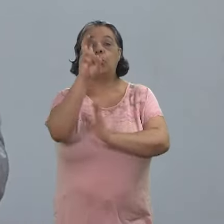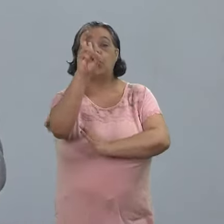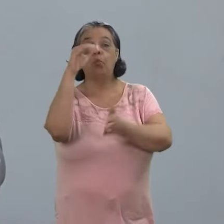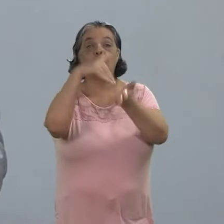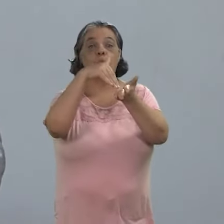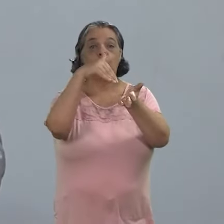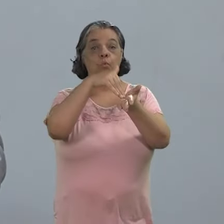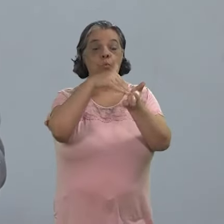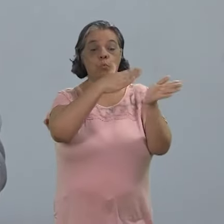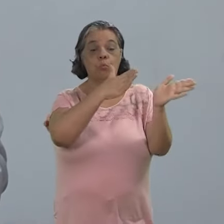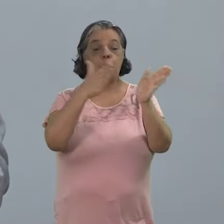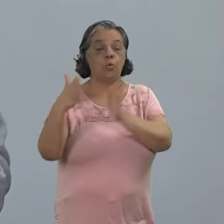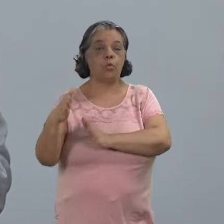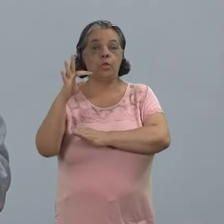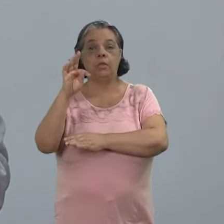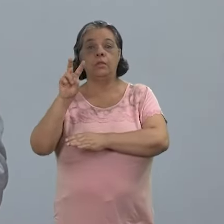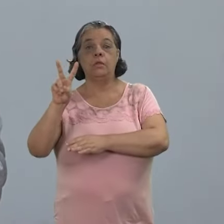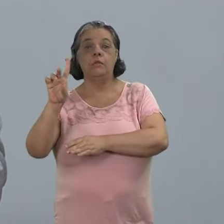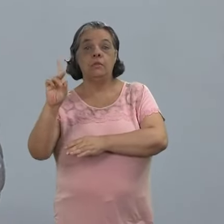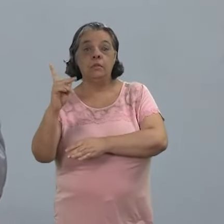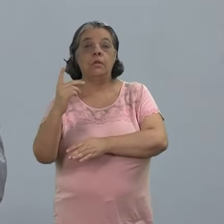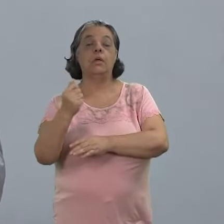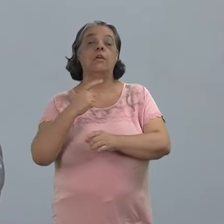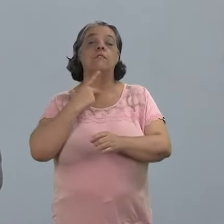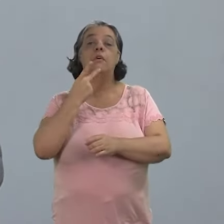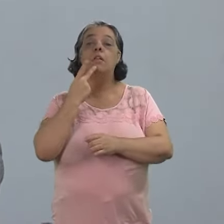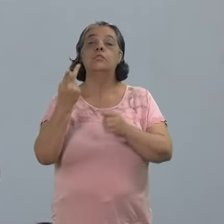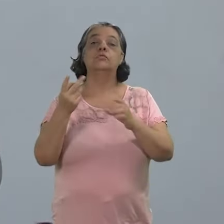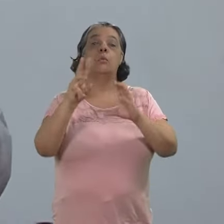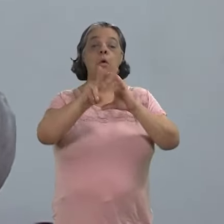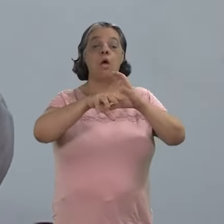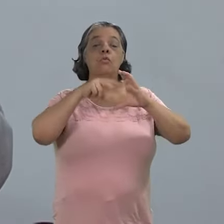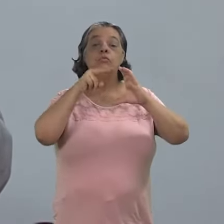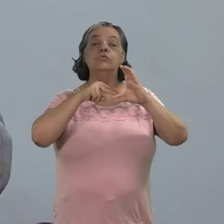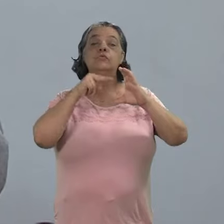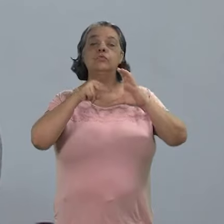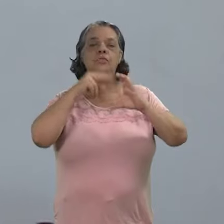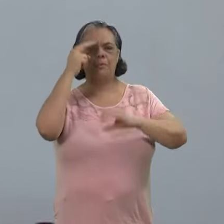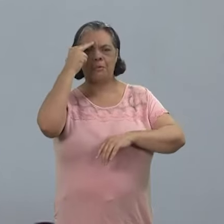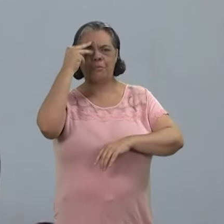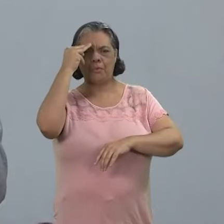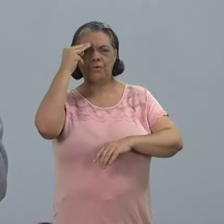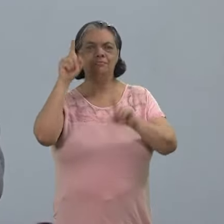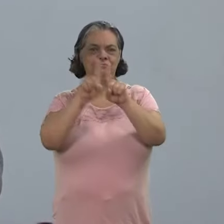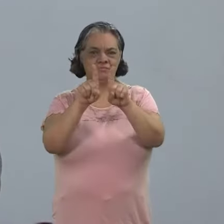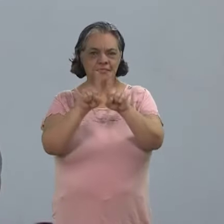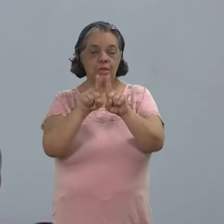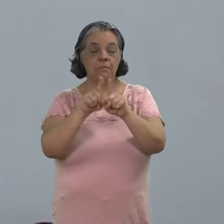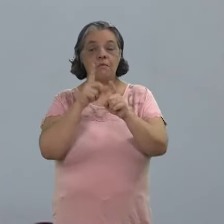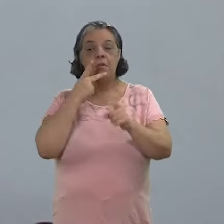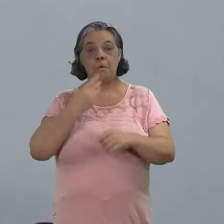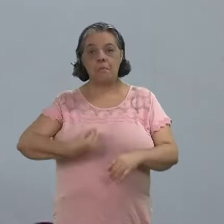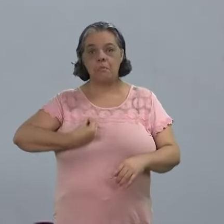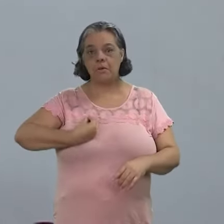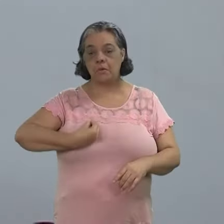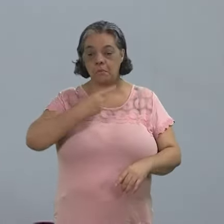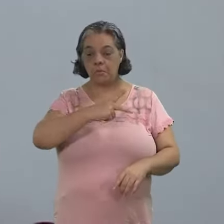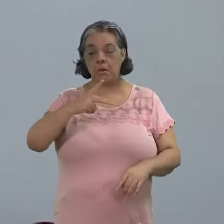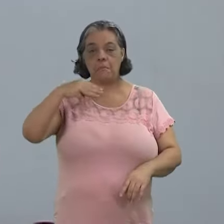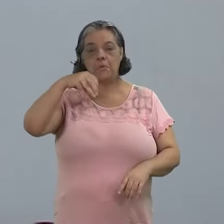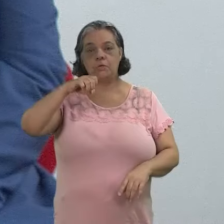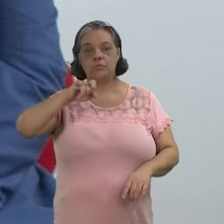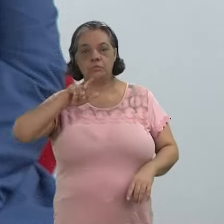chegamos ao quinto e último bloco do programa TVDH que nesta lição fala sobre audiovisual e memória para isso contamos com a